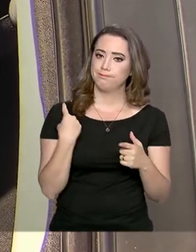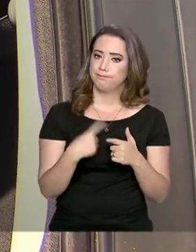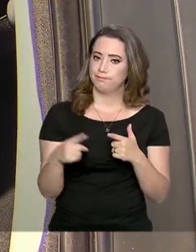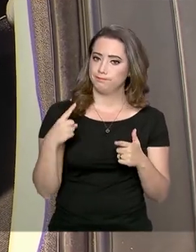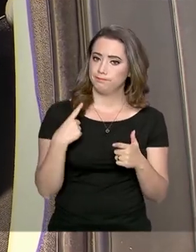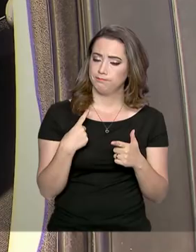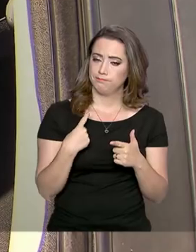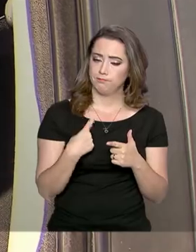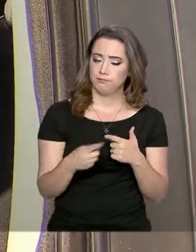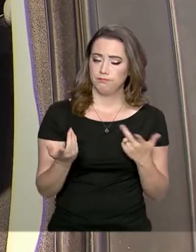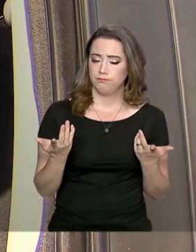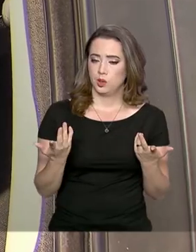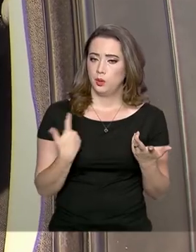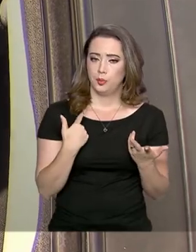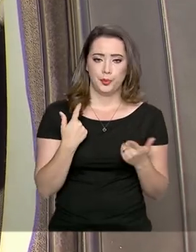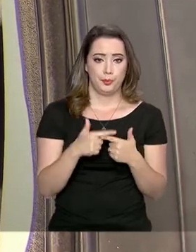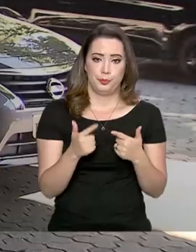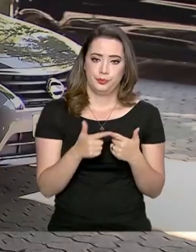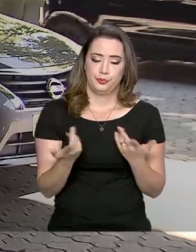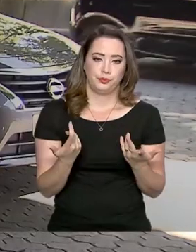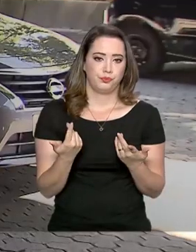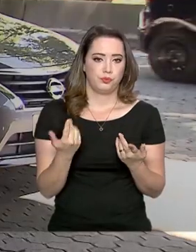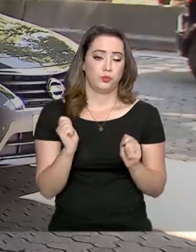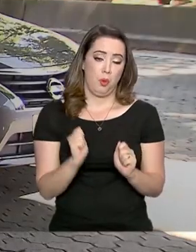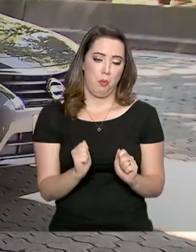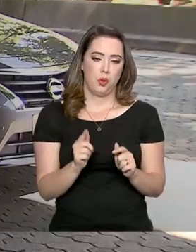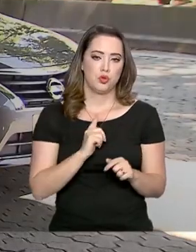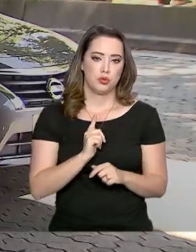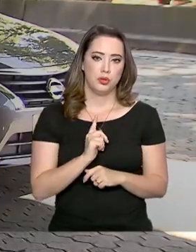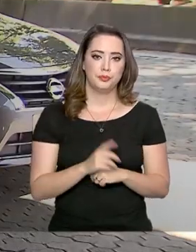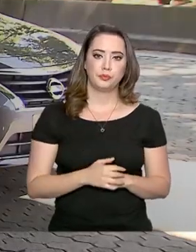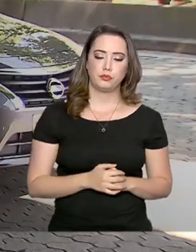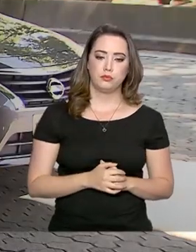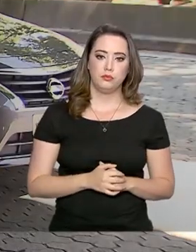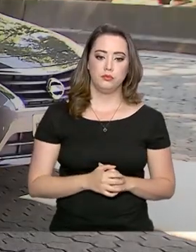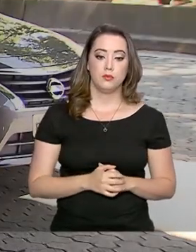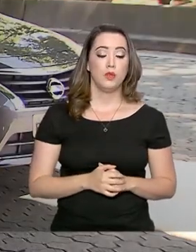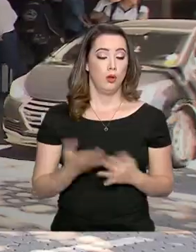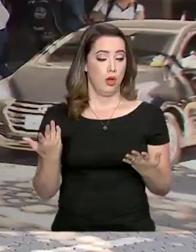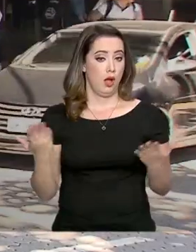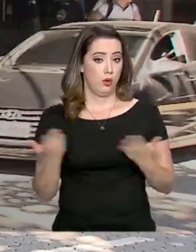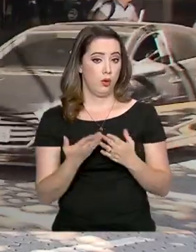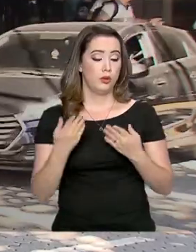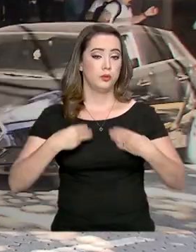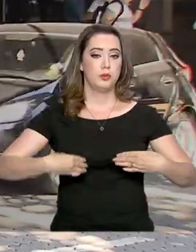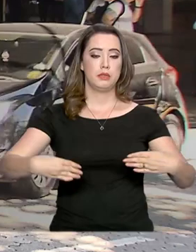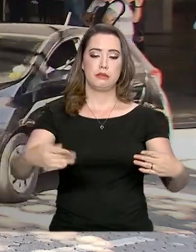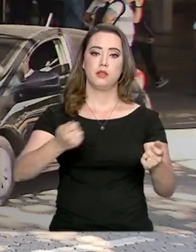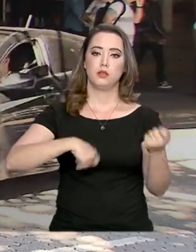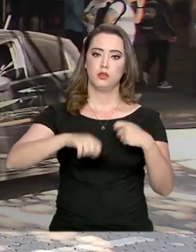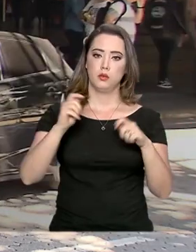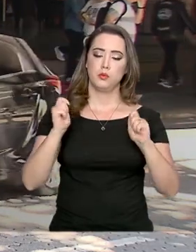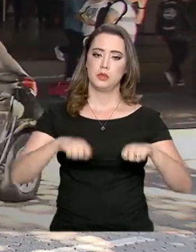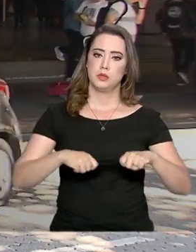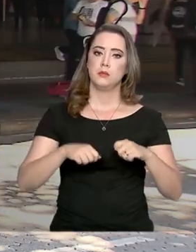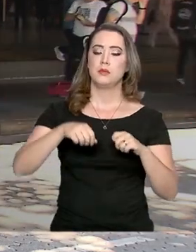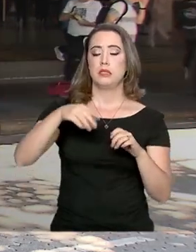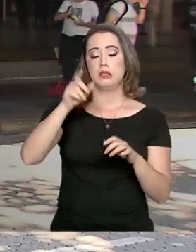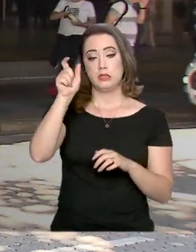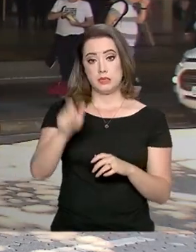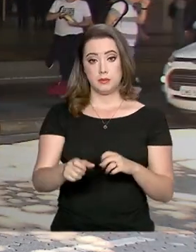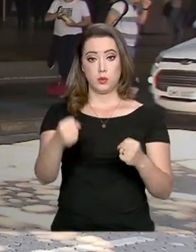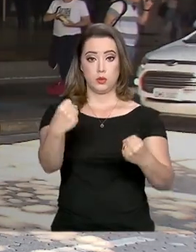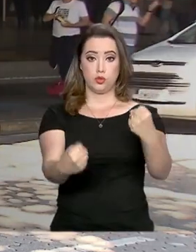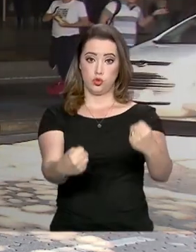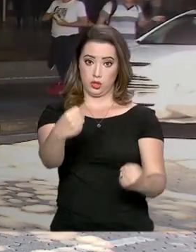informalidade. Uma resolução do Ministério da Economia permite que motoristas de aplicativos se enquadrem como